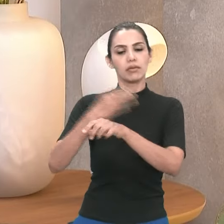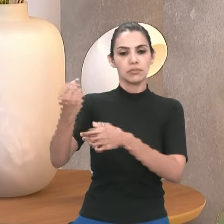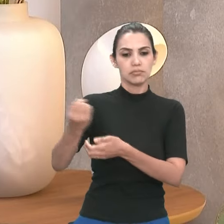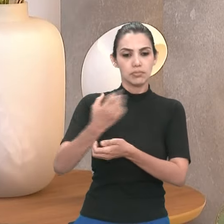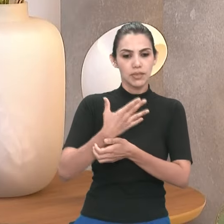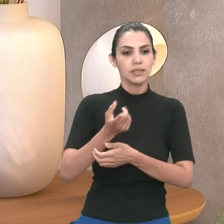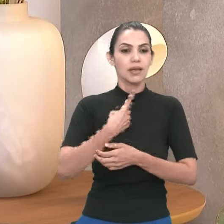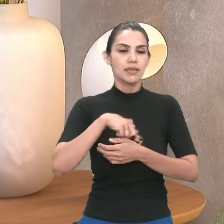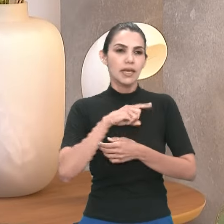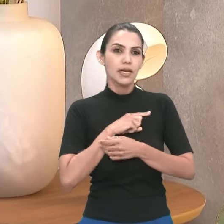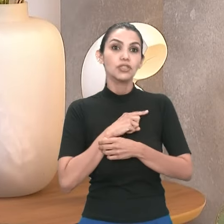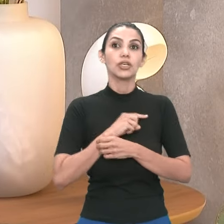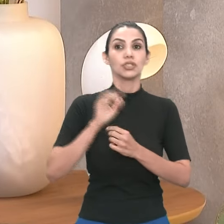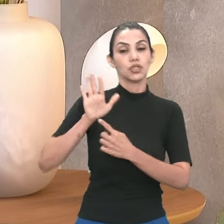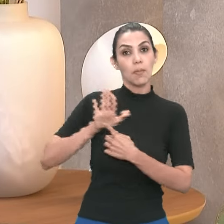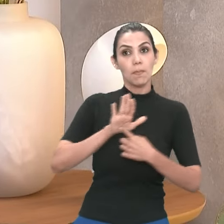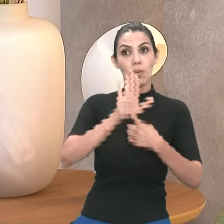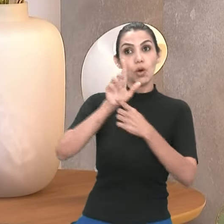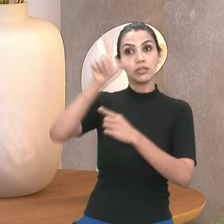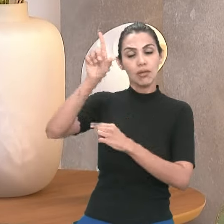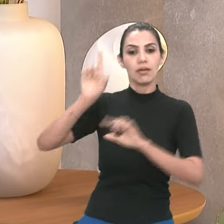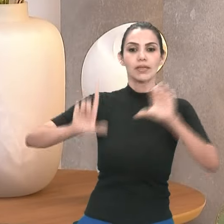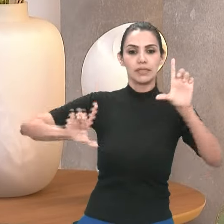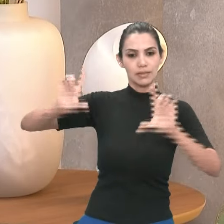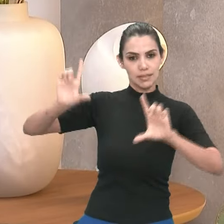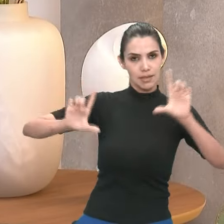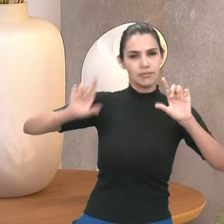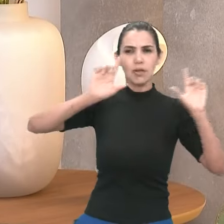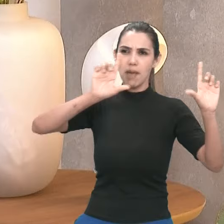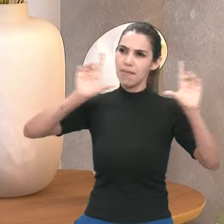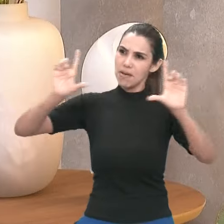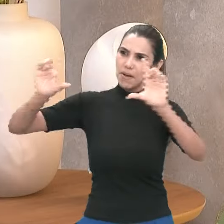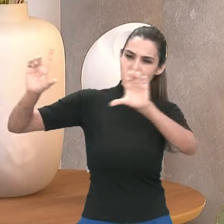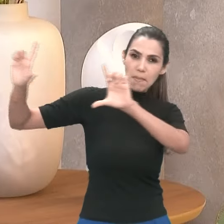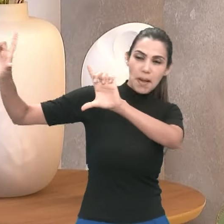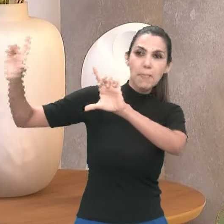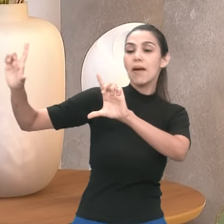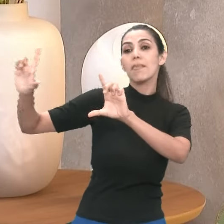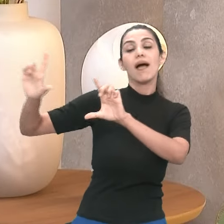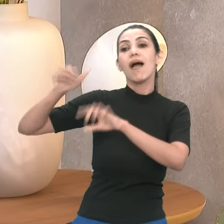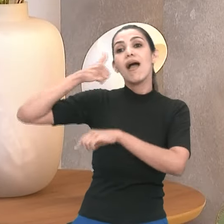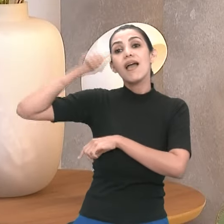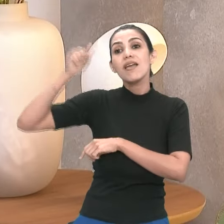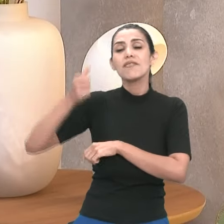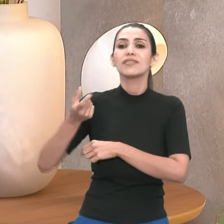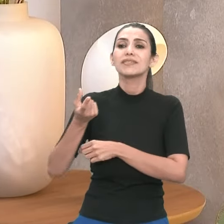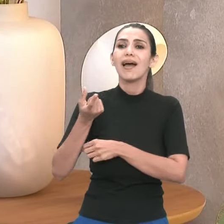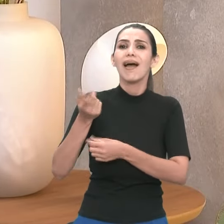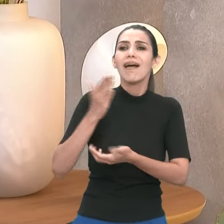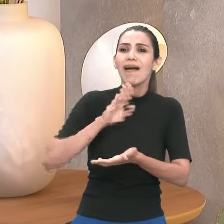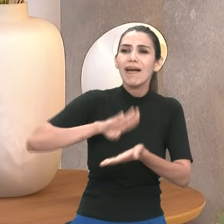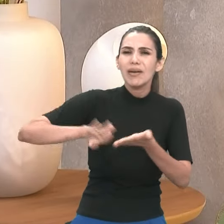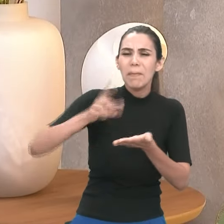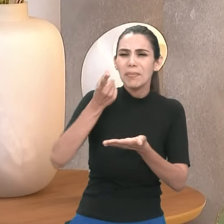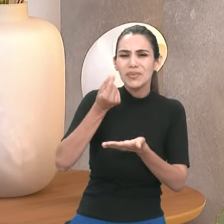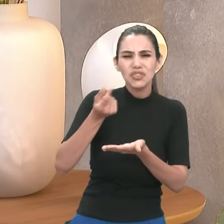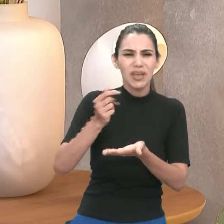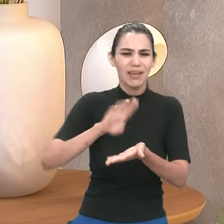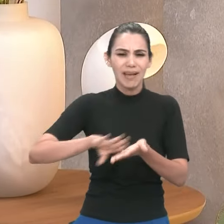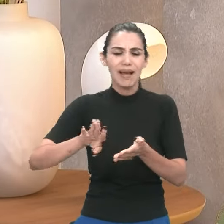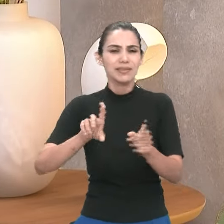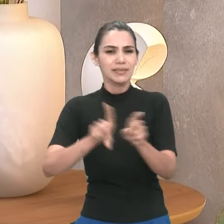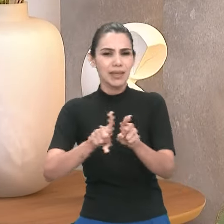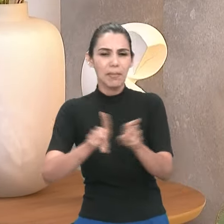consegue projetar nas TVs para que a gente consiga diminuir o número de resíduos que são gerados nesses tipos de congresso, como os